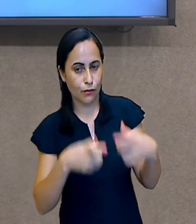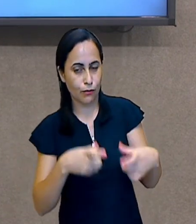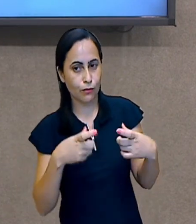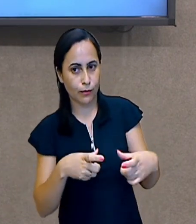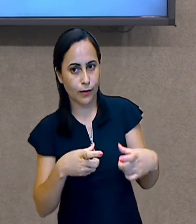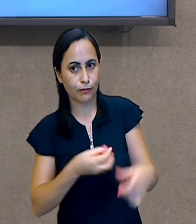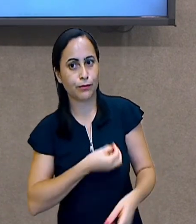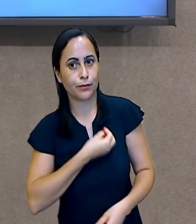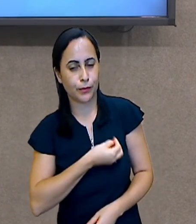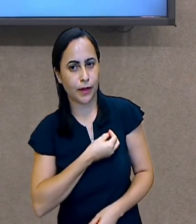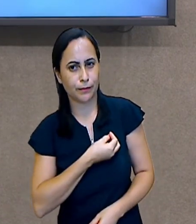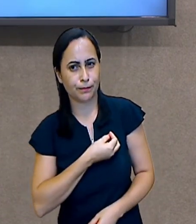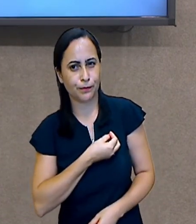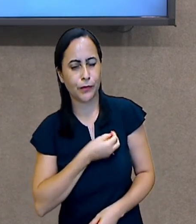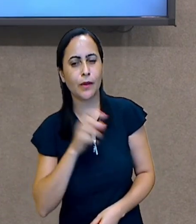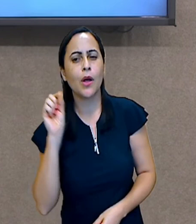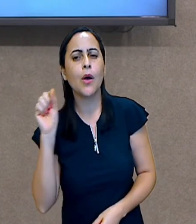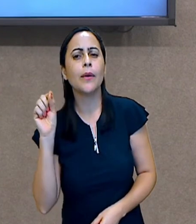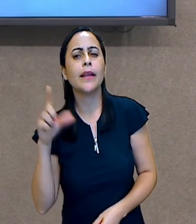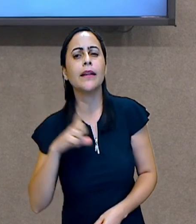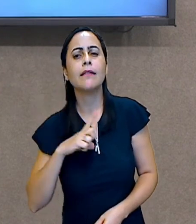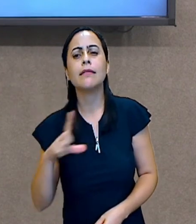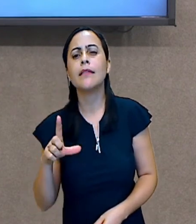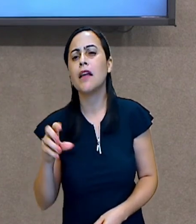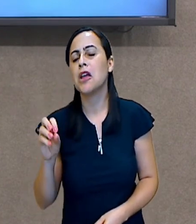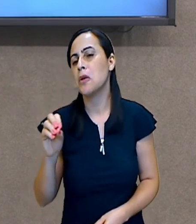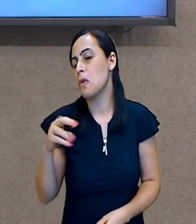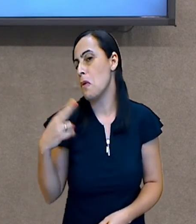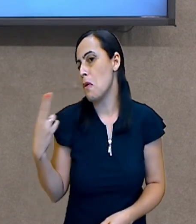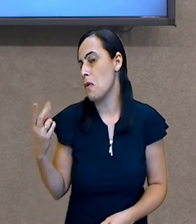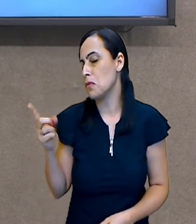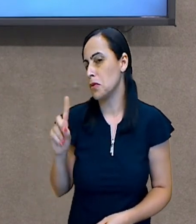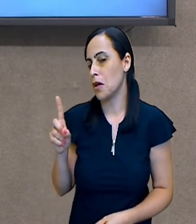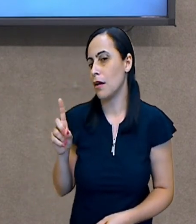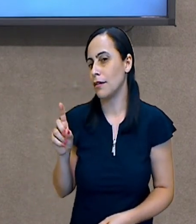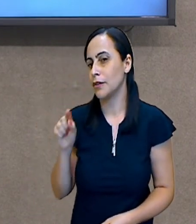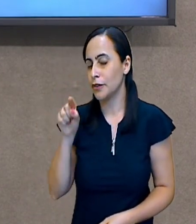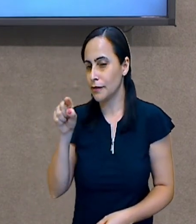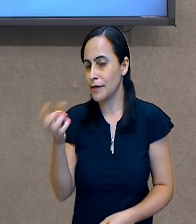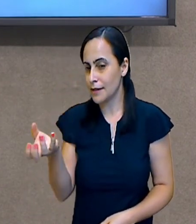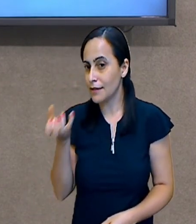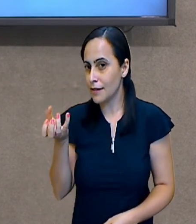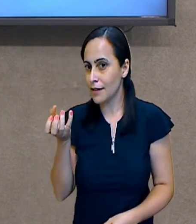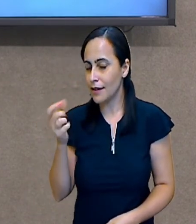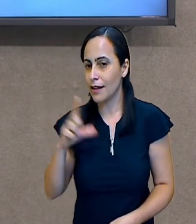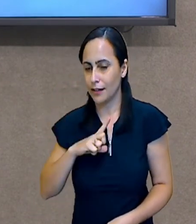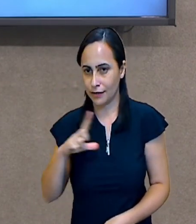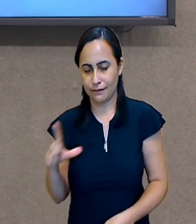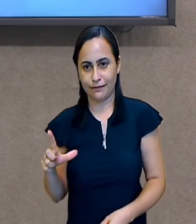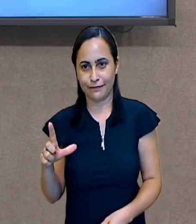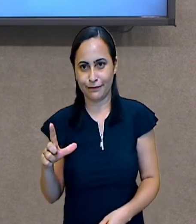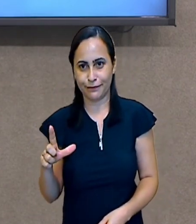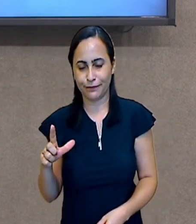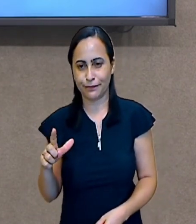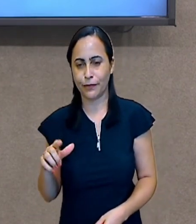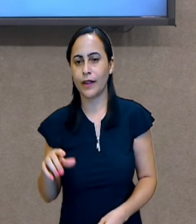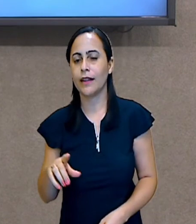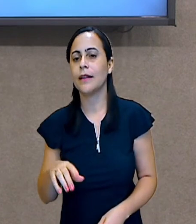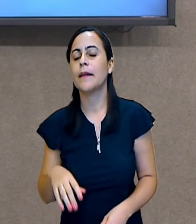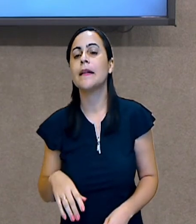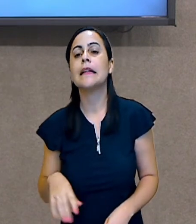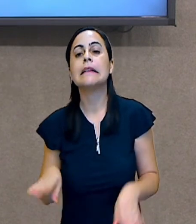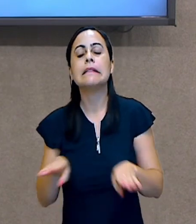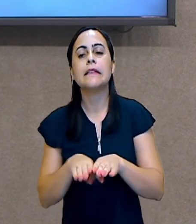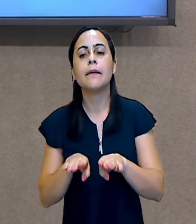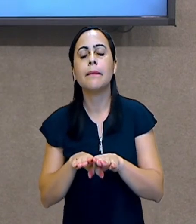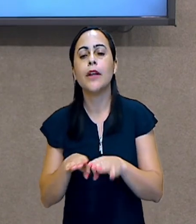bairro ou não tem que você gostaria que tivesse? A imaginação é de vocês. E mais, junto com a família, vocês